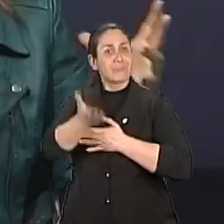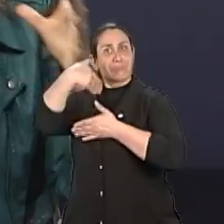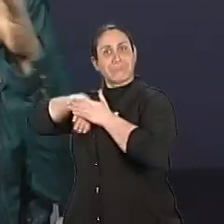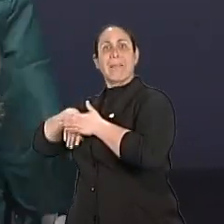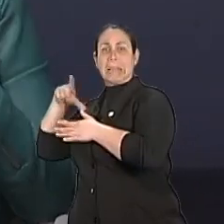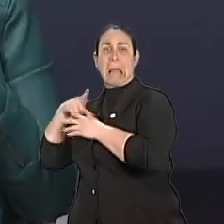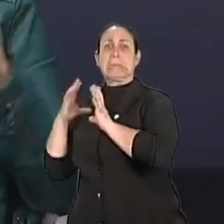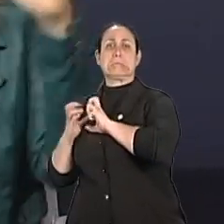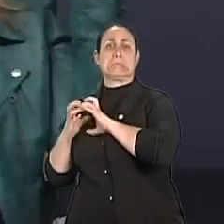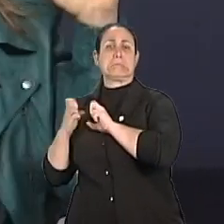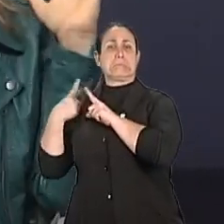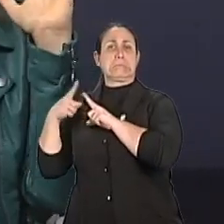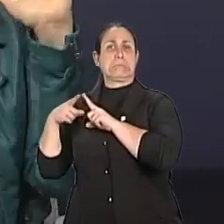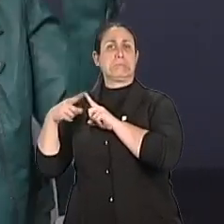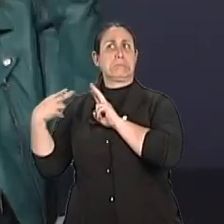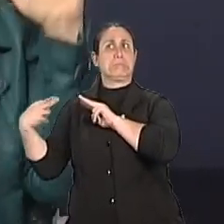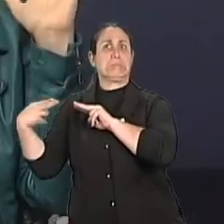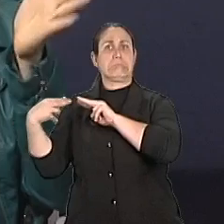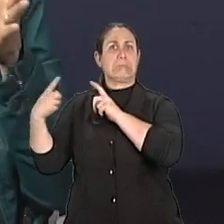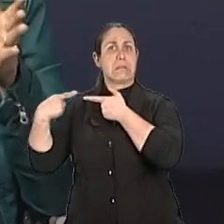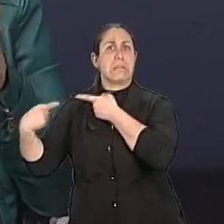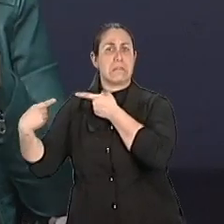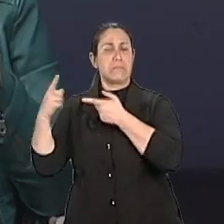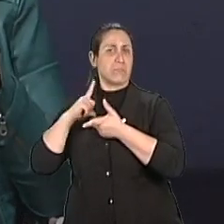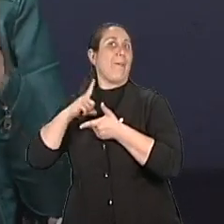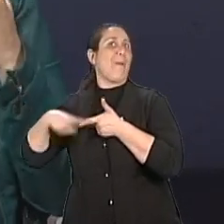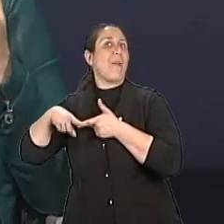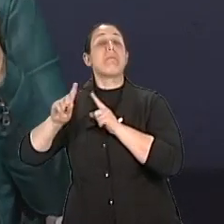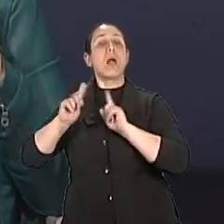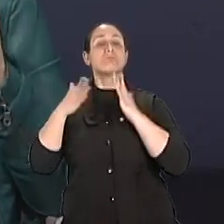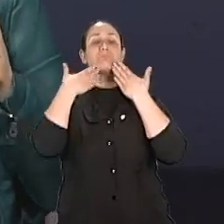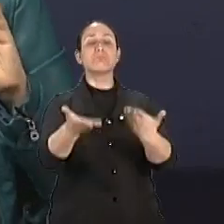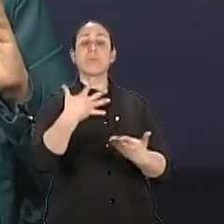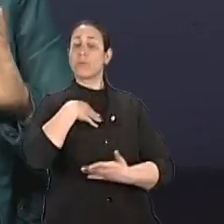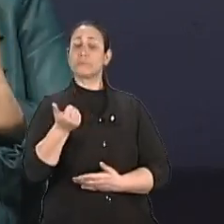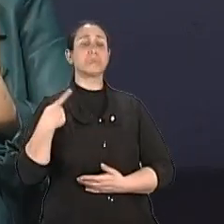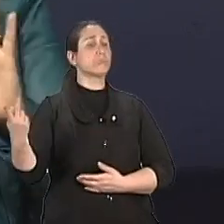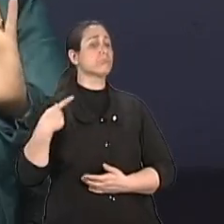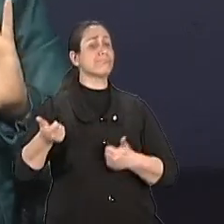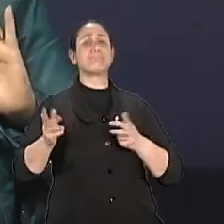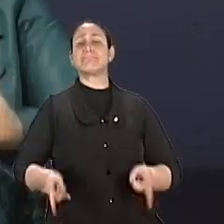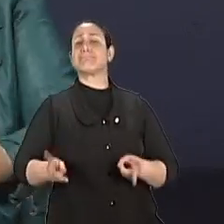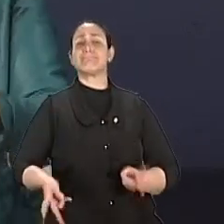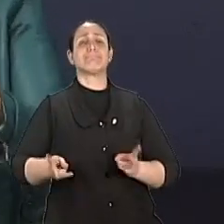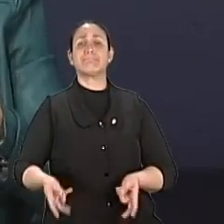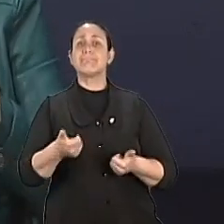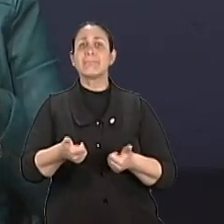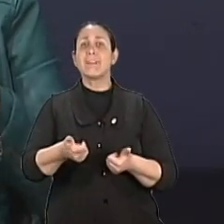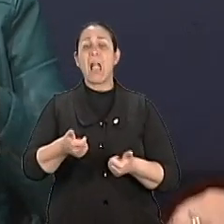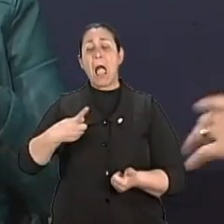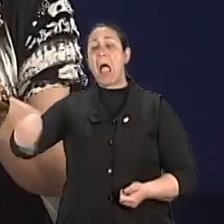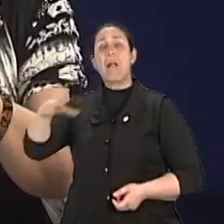toda aquela rigidez típica da faixa etária, mas os filhos acreditam que o casal, papai e mamãe vão